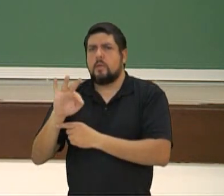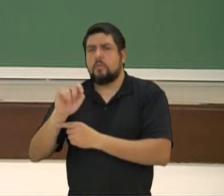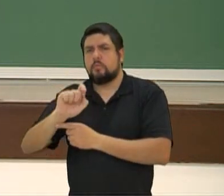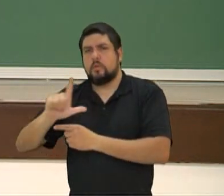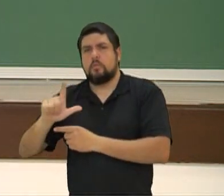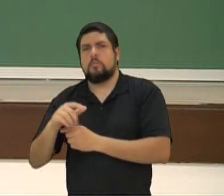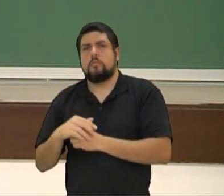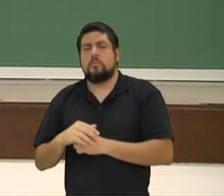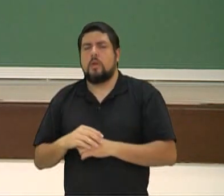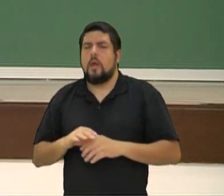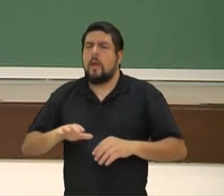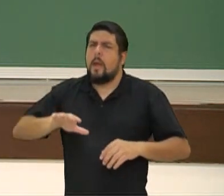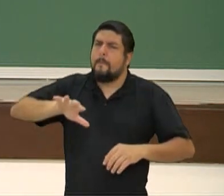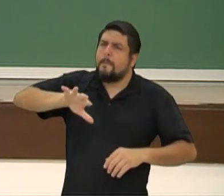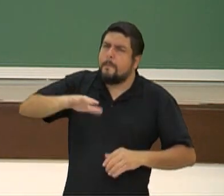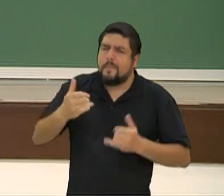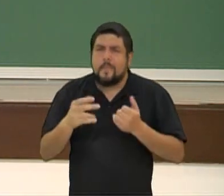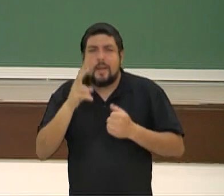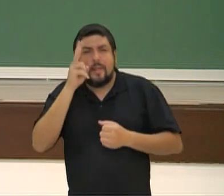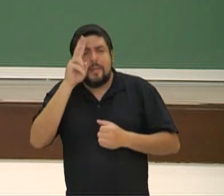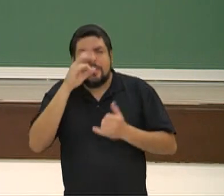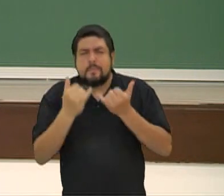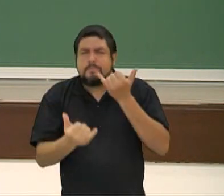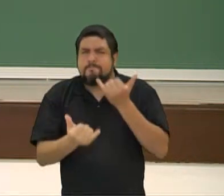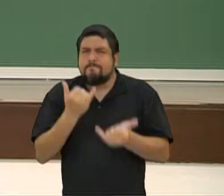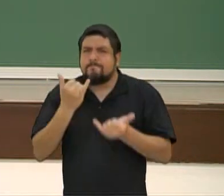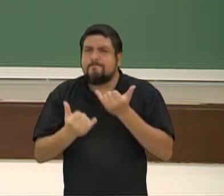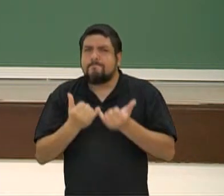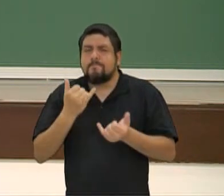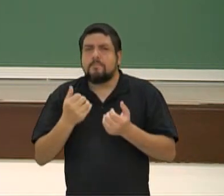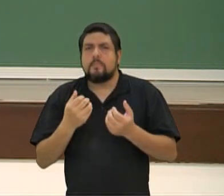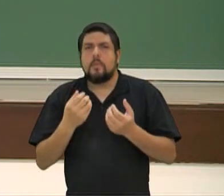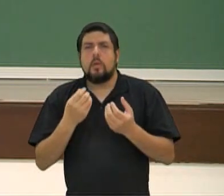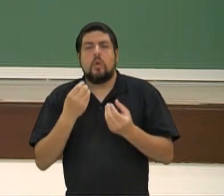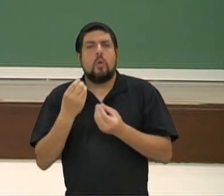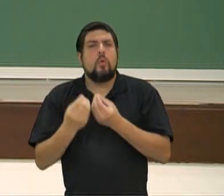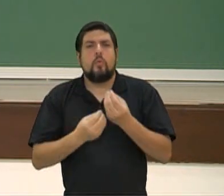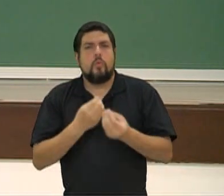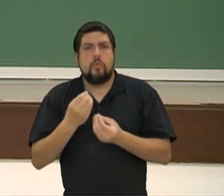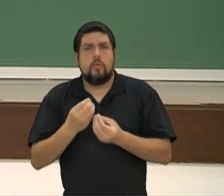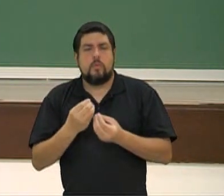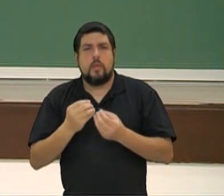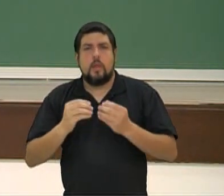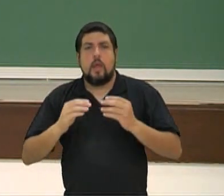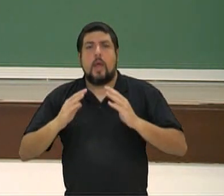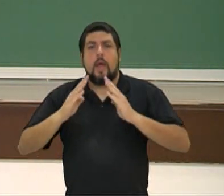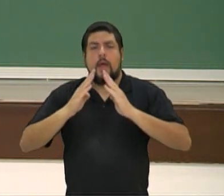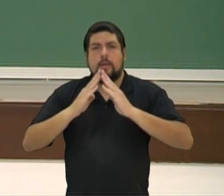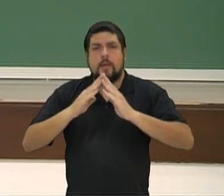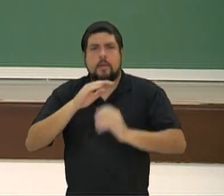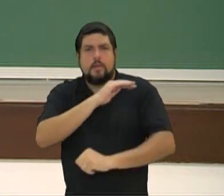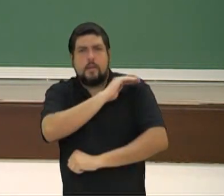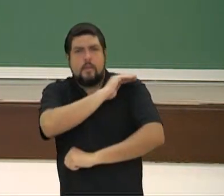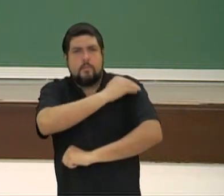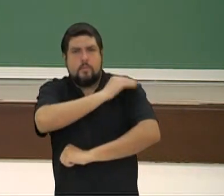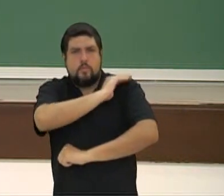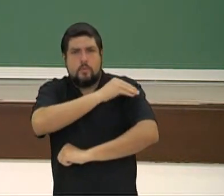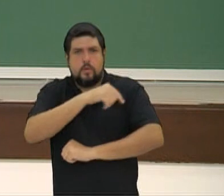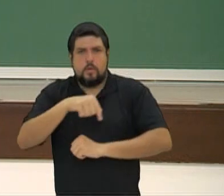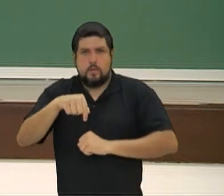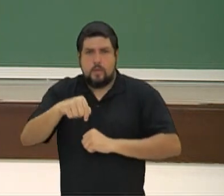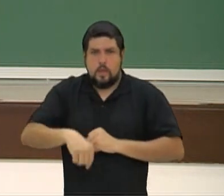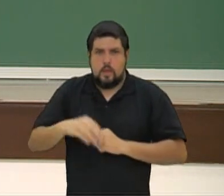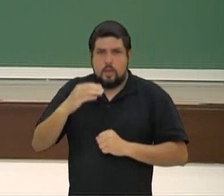semelhante e lembra uma ideia de representação, de identificação, casas polonesas aqui, na